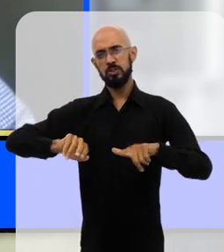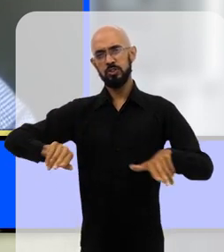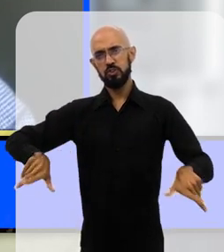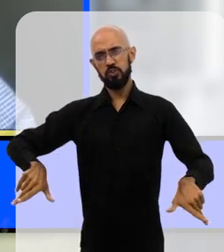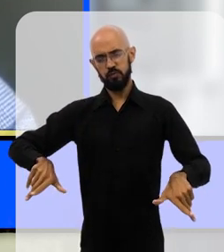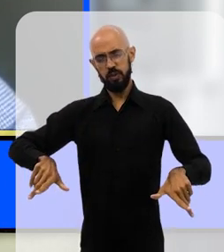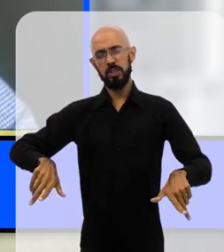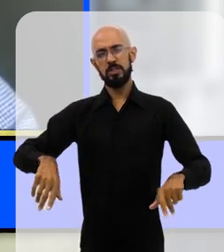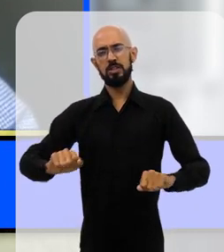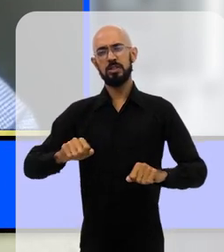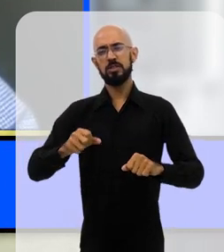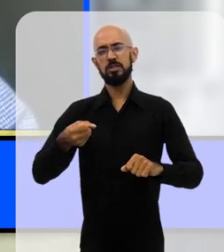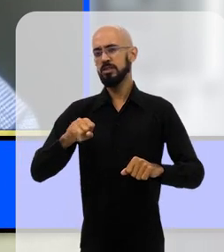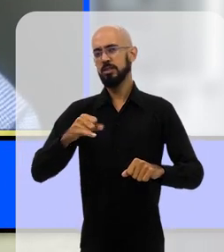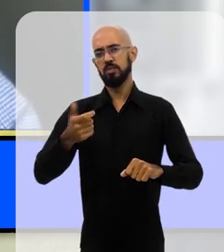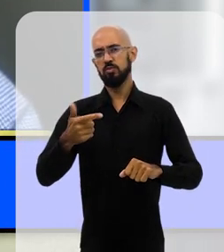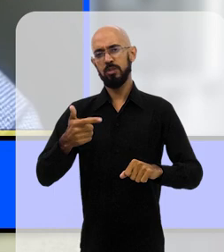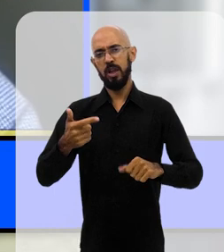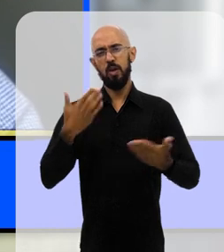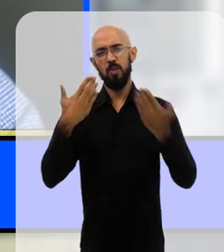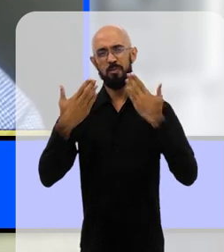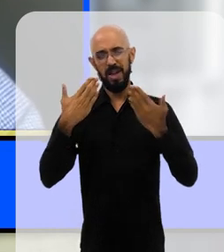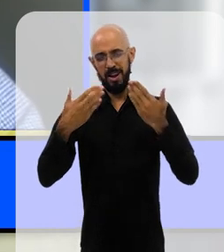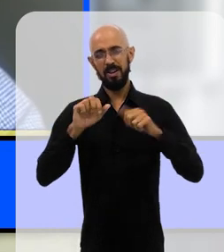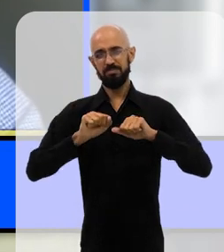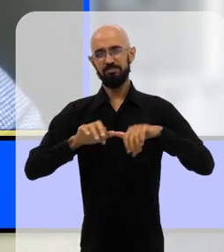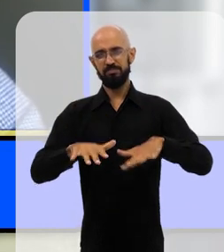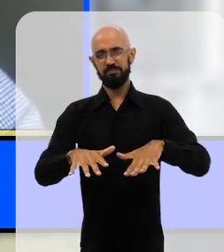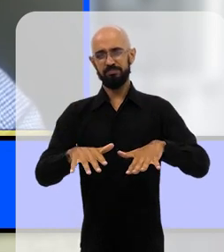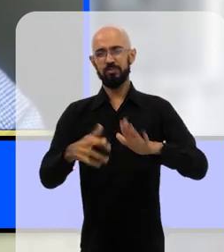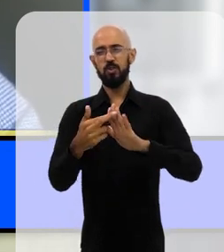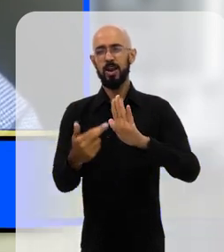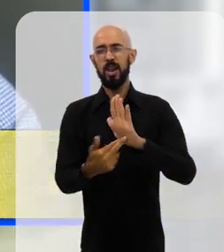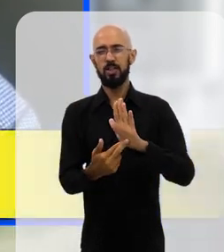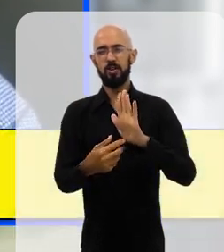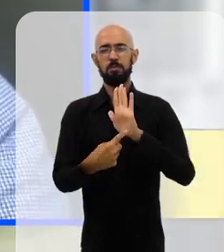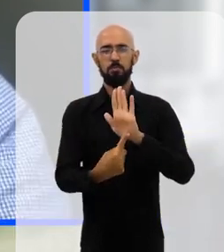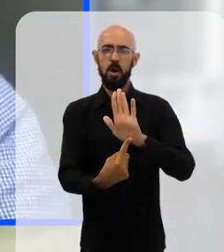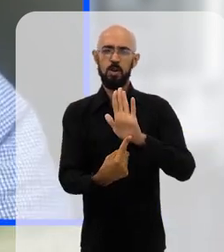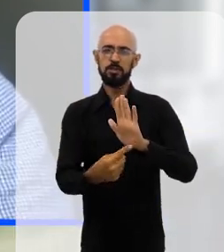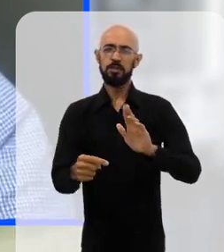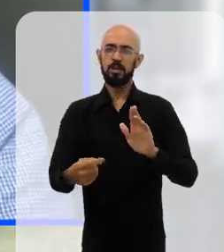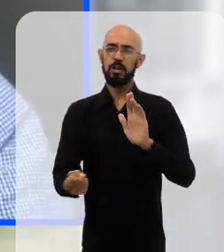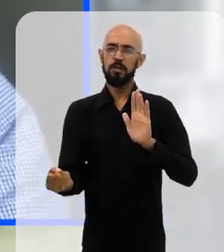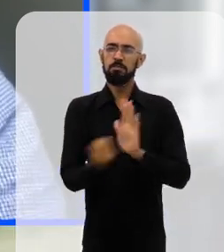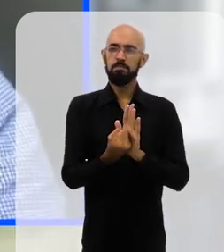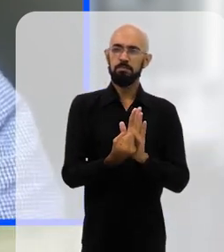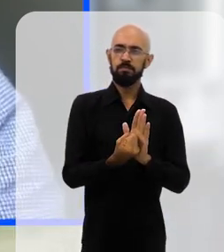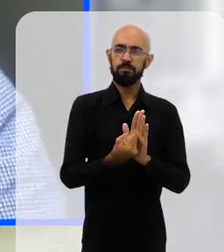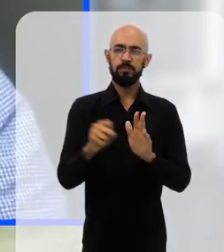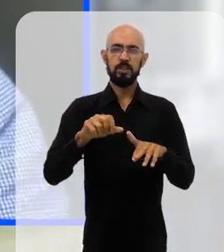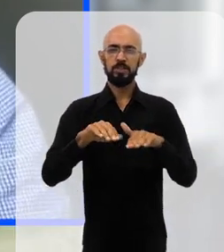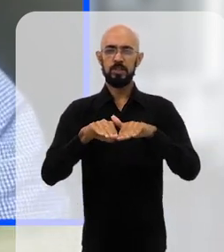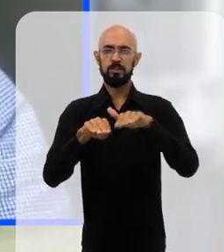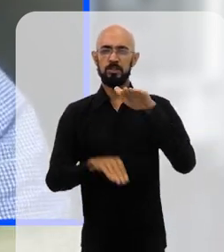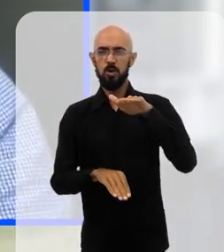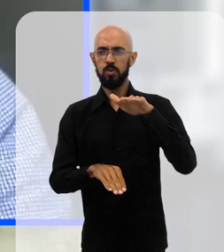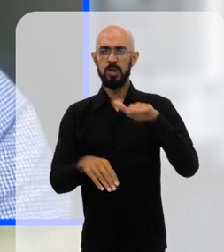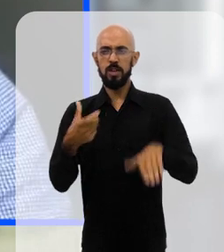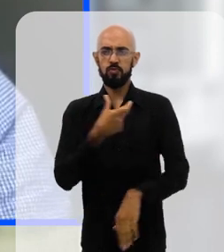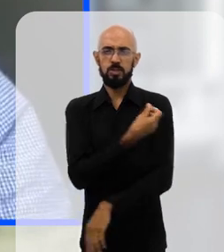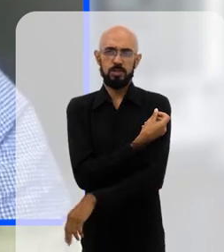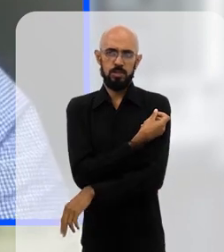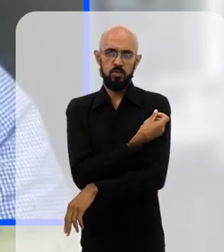da pandemia de Covid-19, então há toda uma sessão no relatório que fala sobre o impacto da desigualdade vacinal,